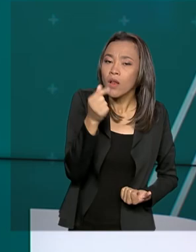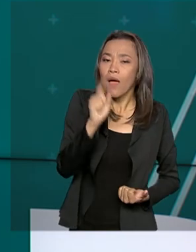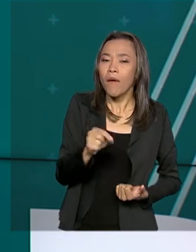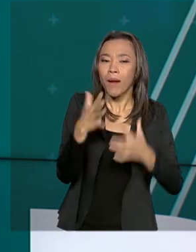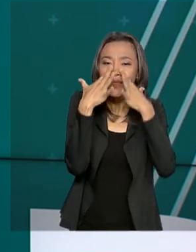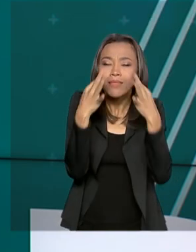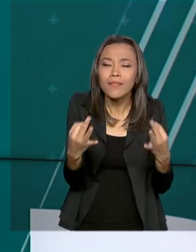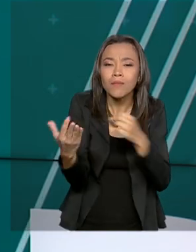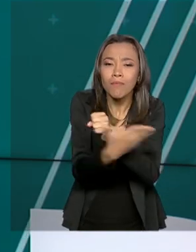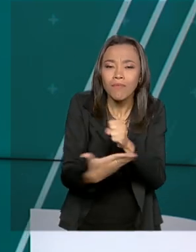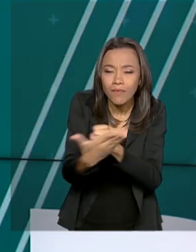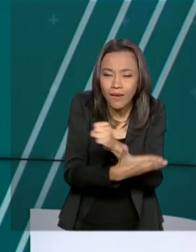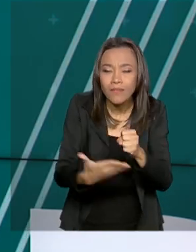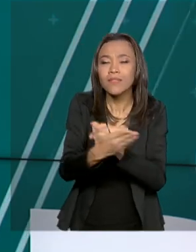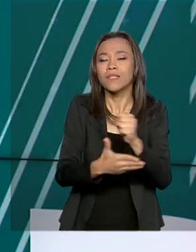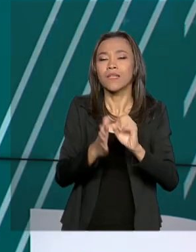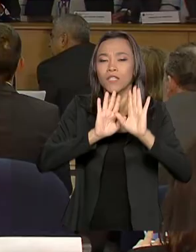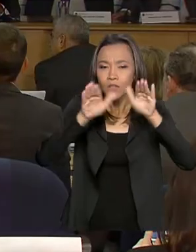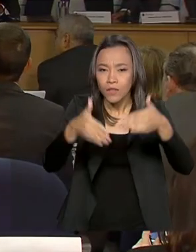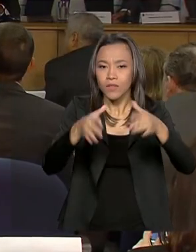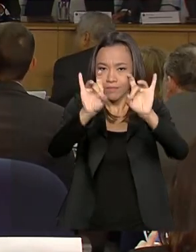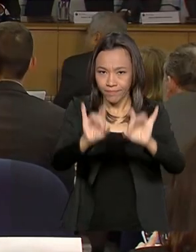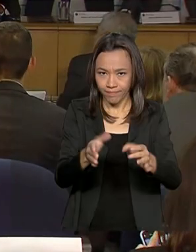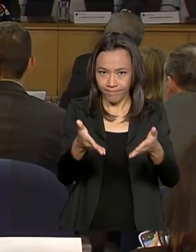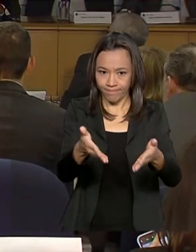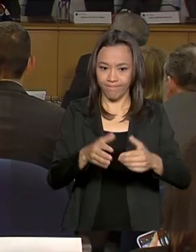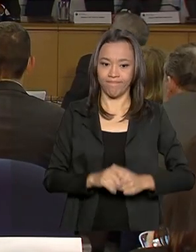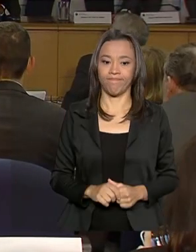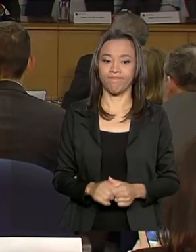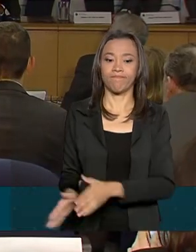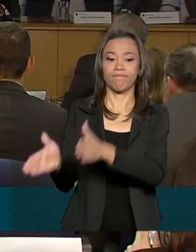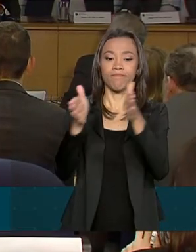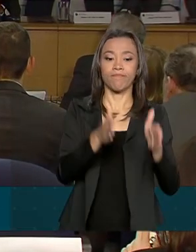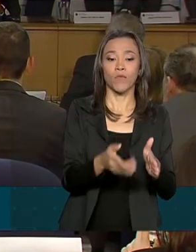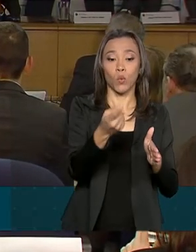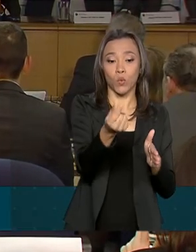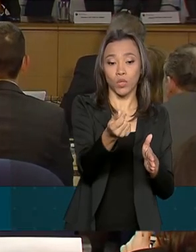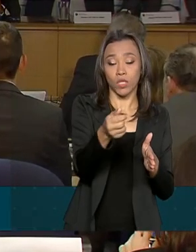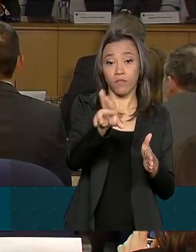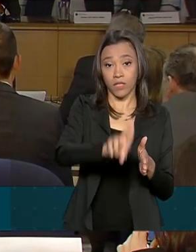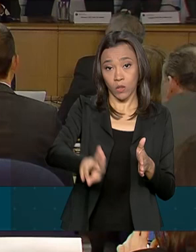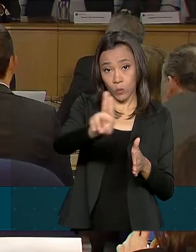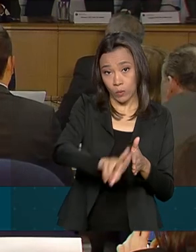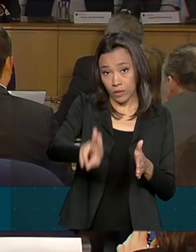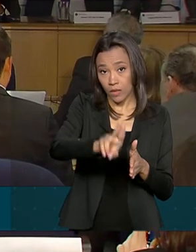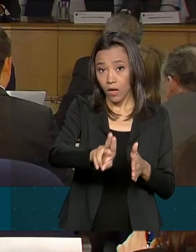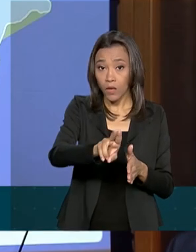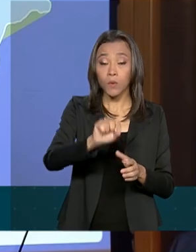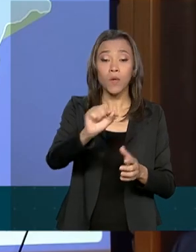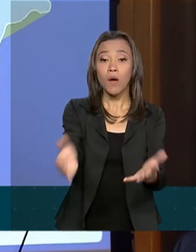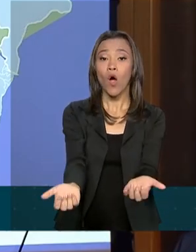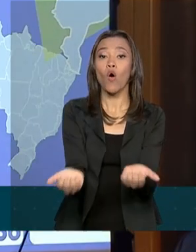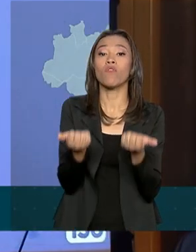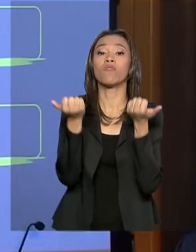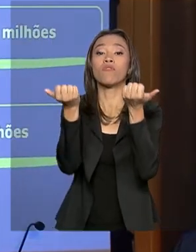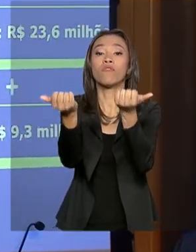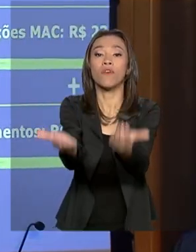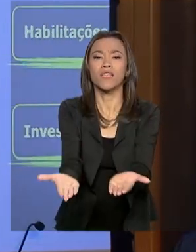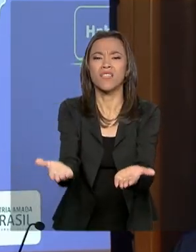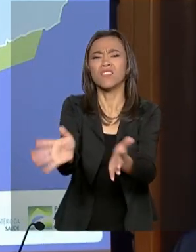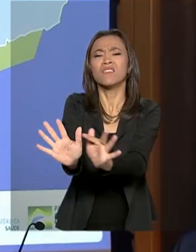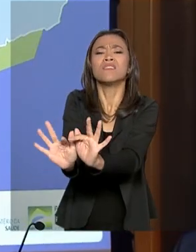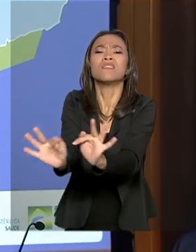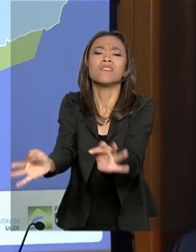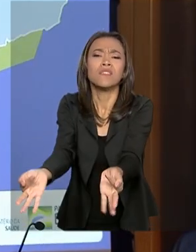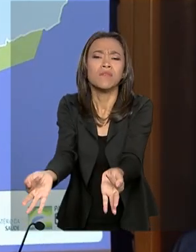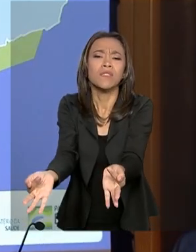primária e especializada. Os recursos serão aplicados na ampliação da oferta de serviços, desde aqueles mais